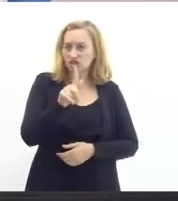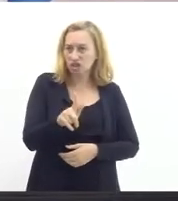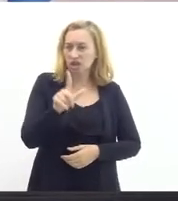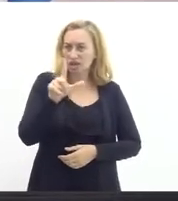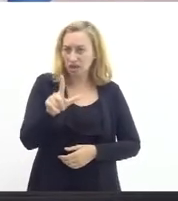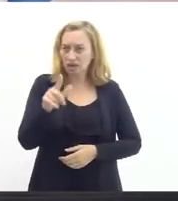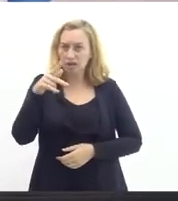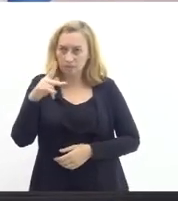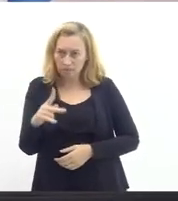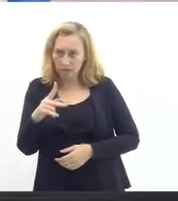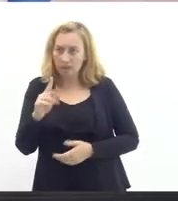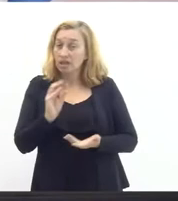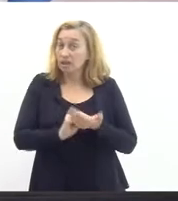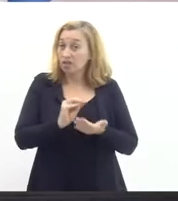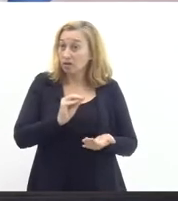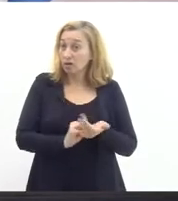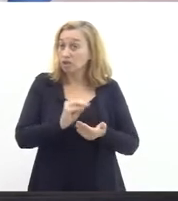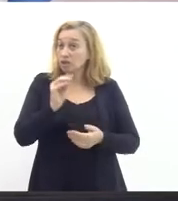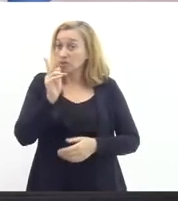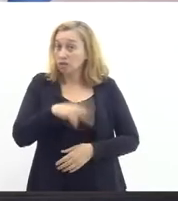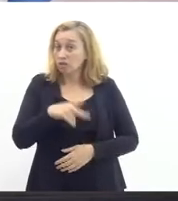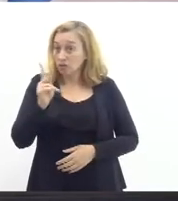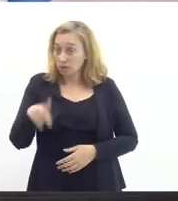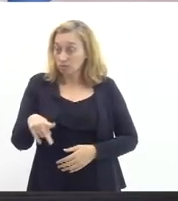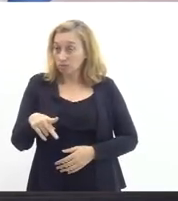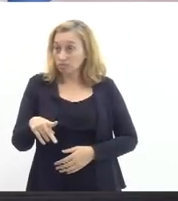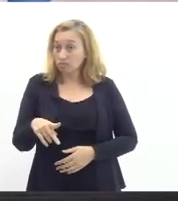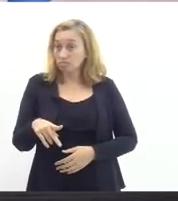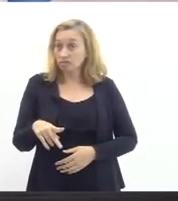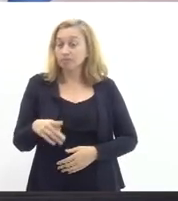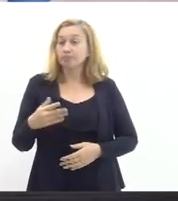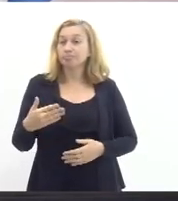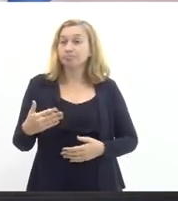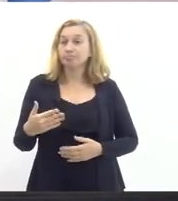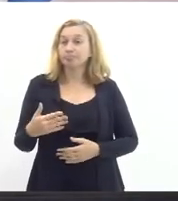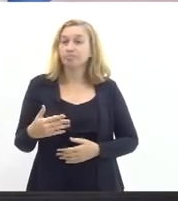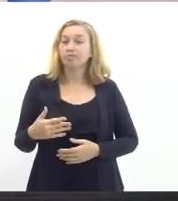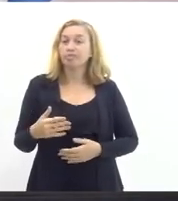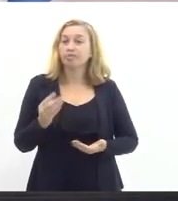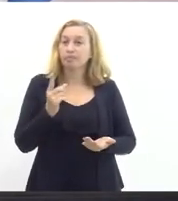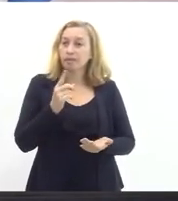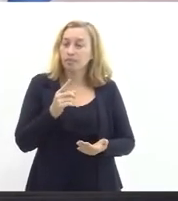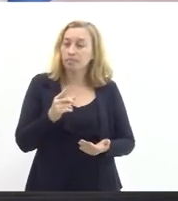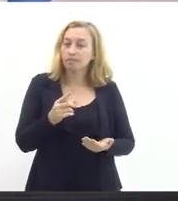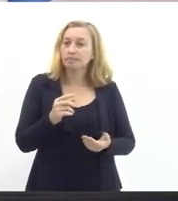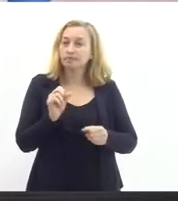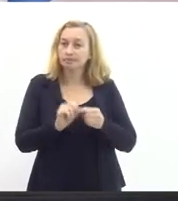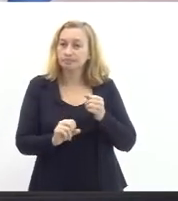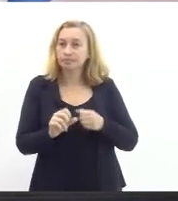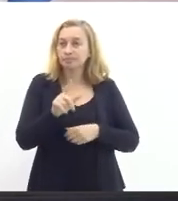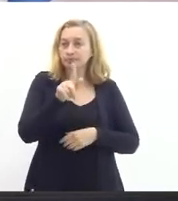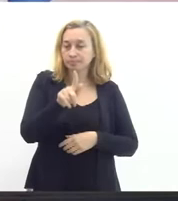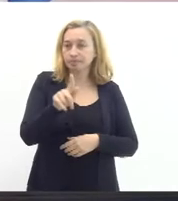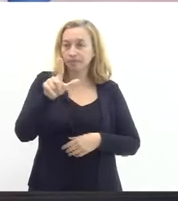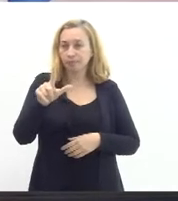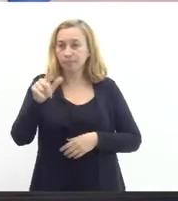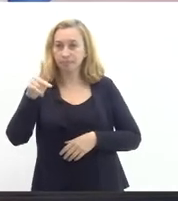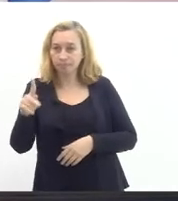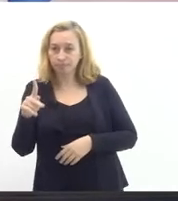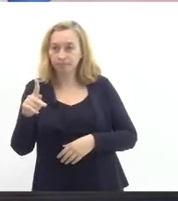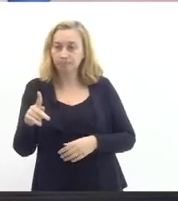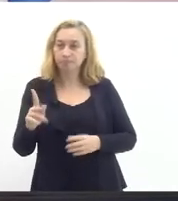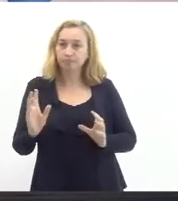e aí está faltando professor aparentemente até através da GLP para garantir o conjunto das turmas com